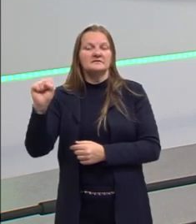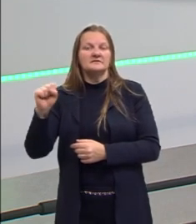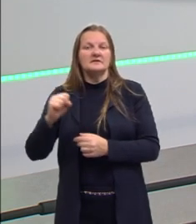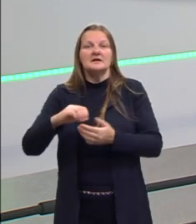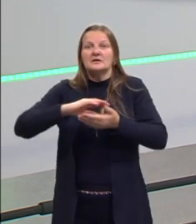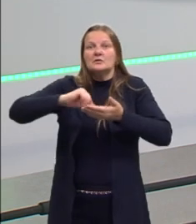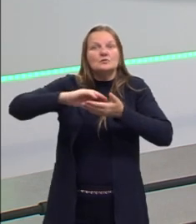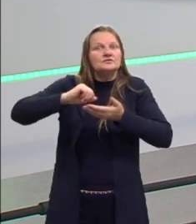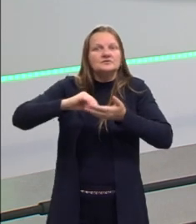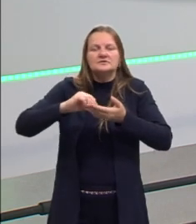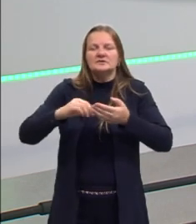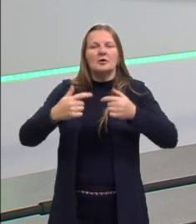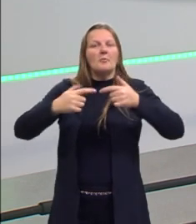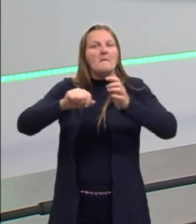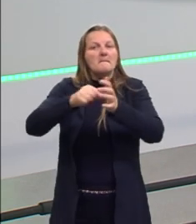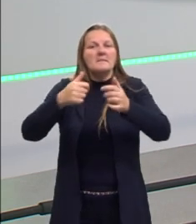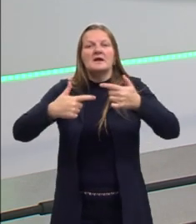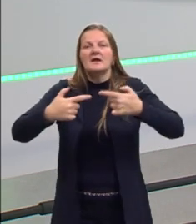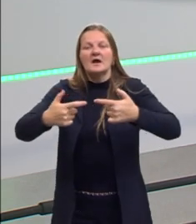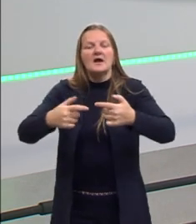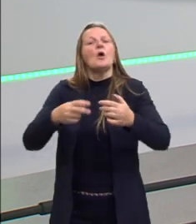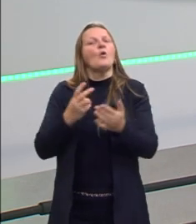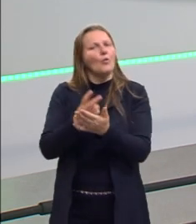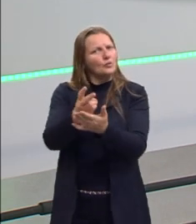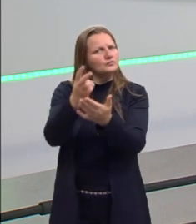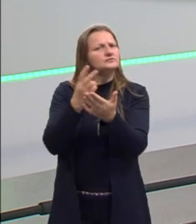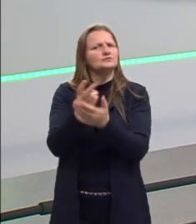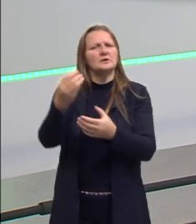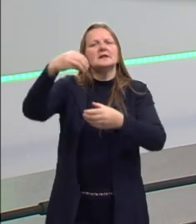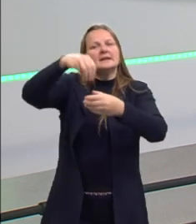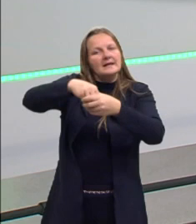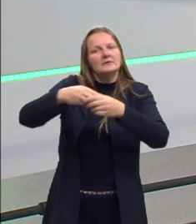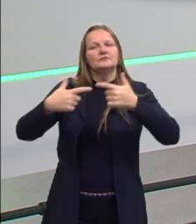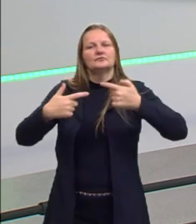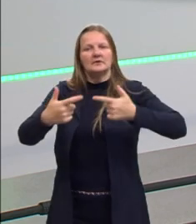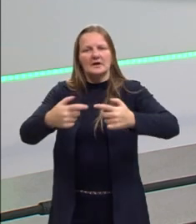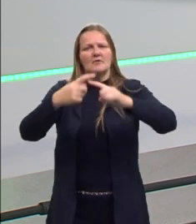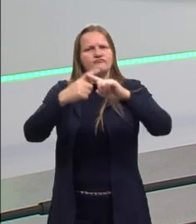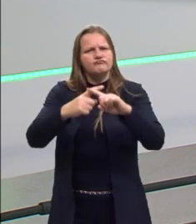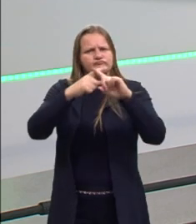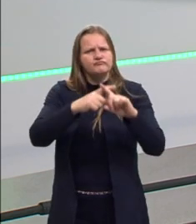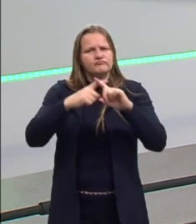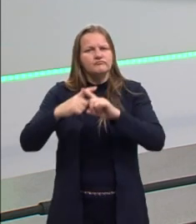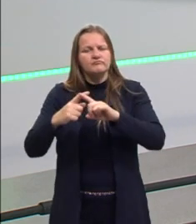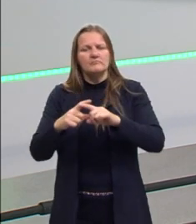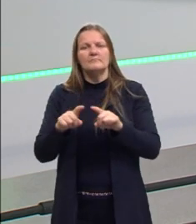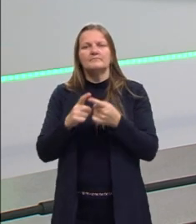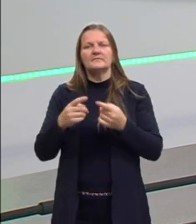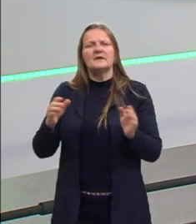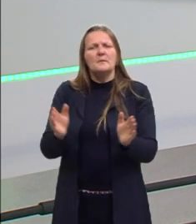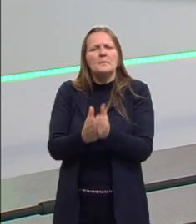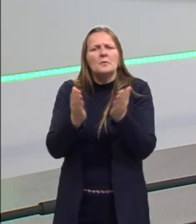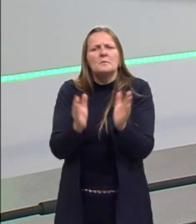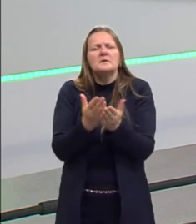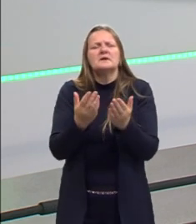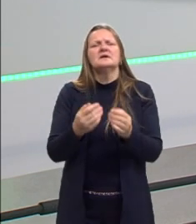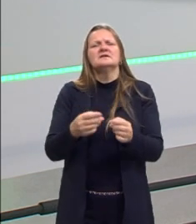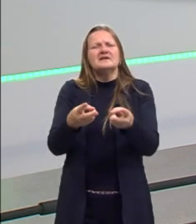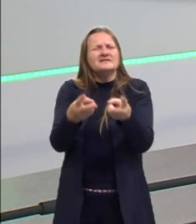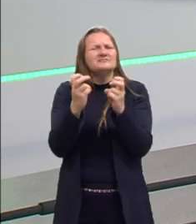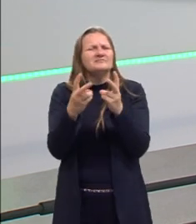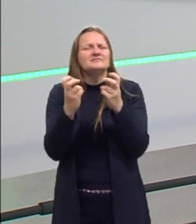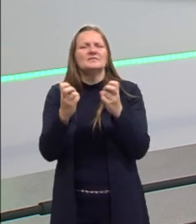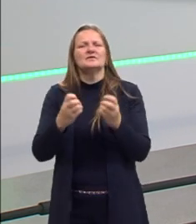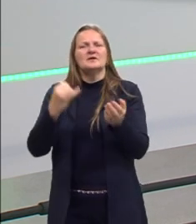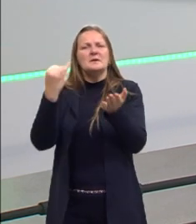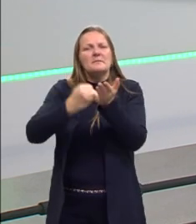Rússia da Primeira Guerra, eles vão manter a Rússia no combate. Então, a pobreza, a exploração,